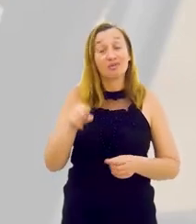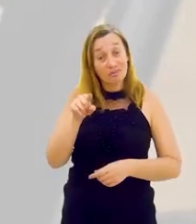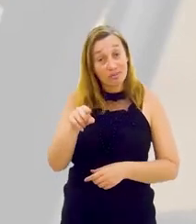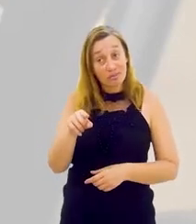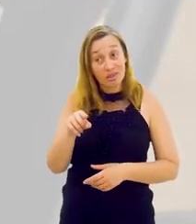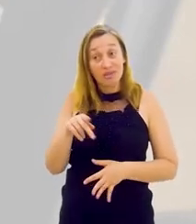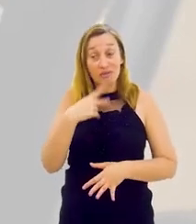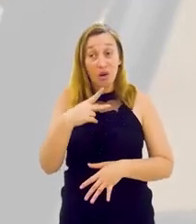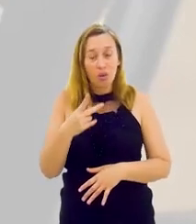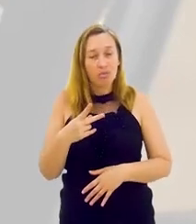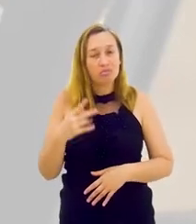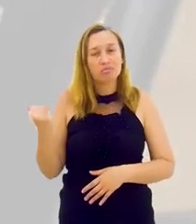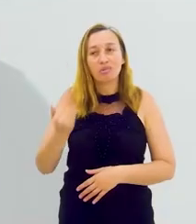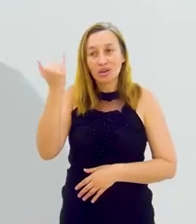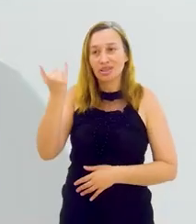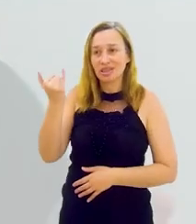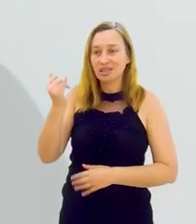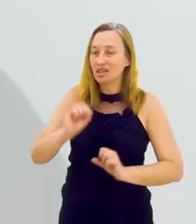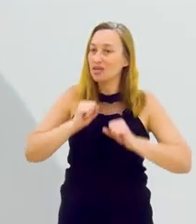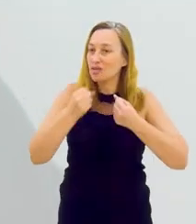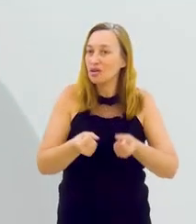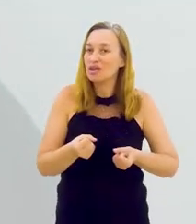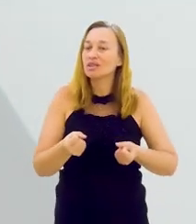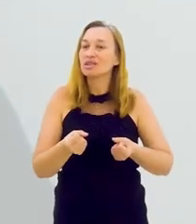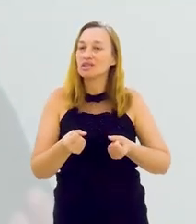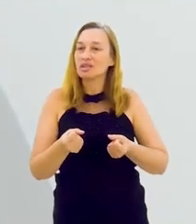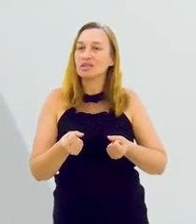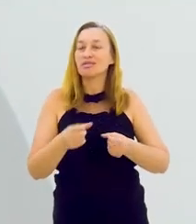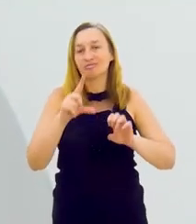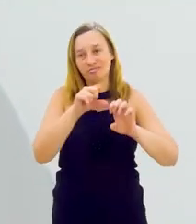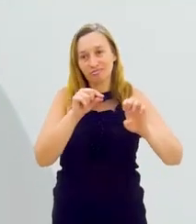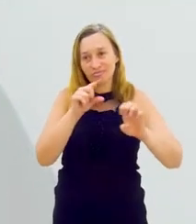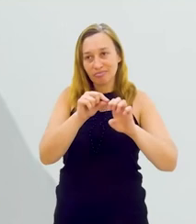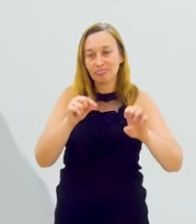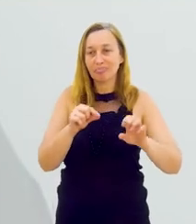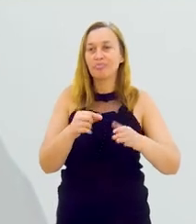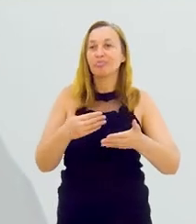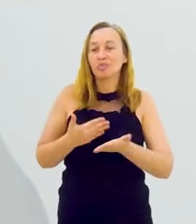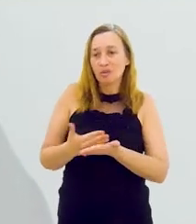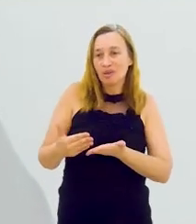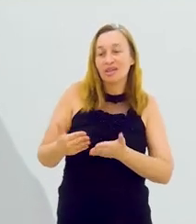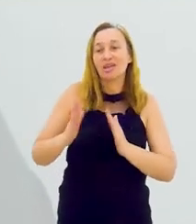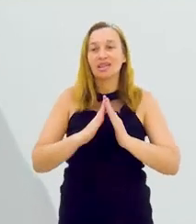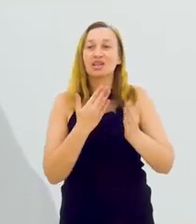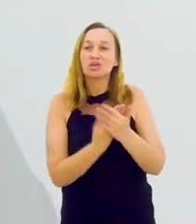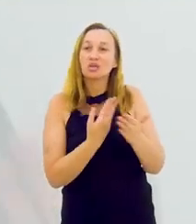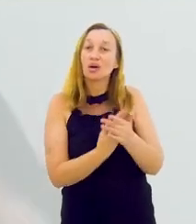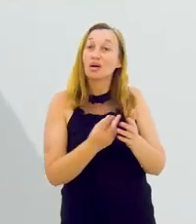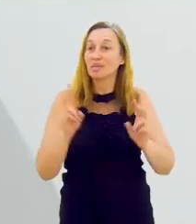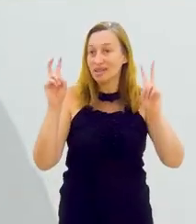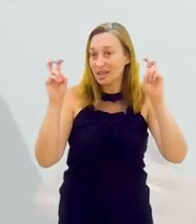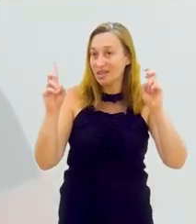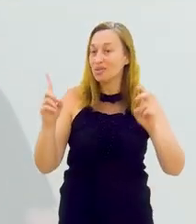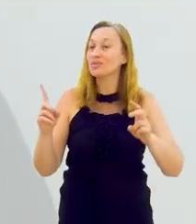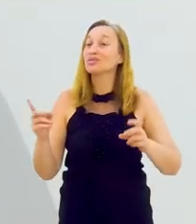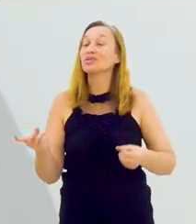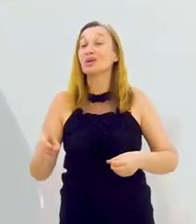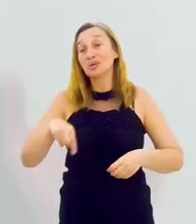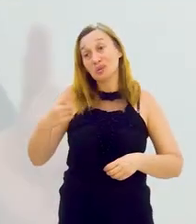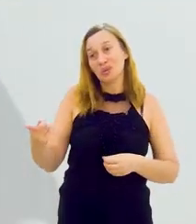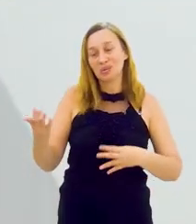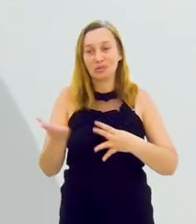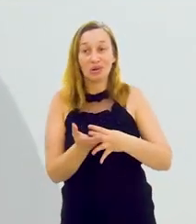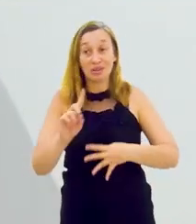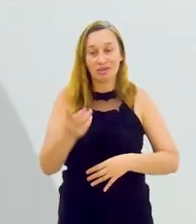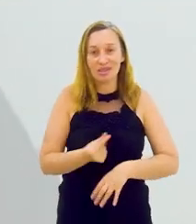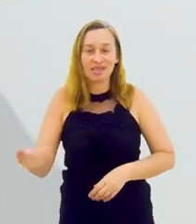que vai acabar com tua empresa. E que é um conto importantíssimo, que reporta a necessidade da formação desse empreendedor. Pode começar lá na